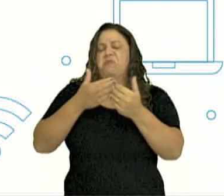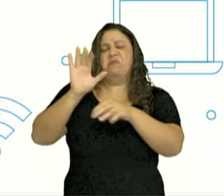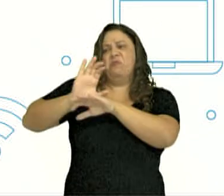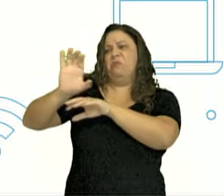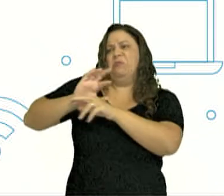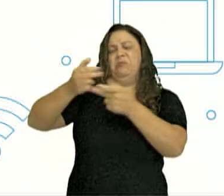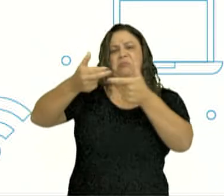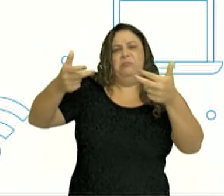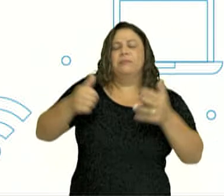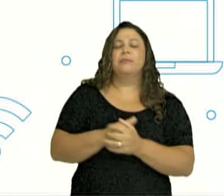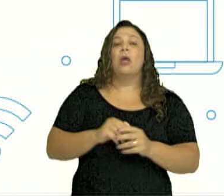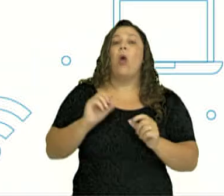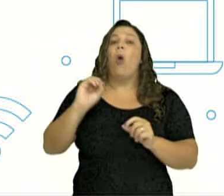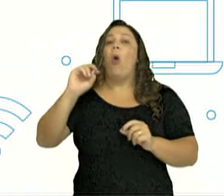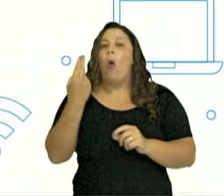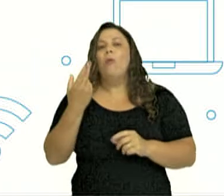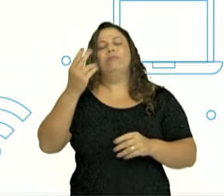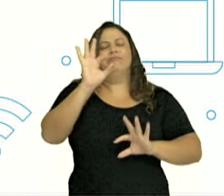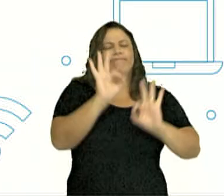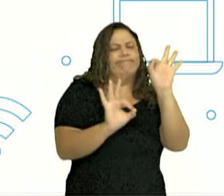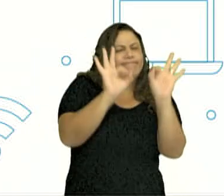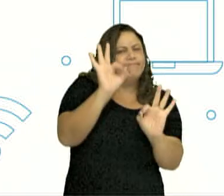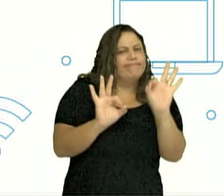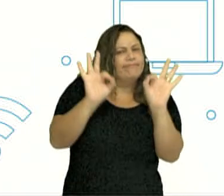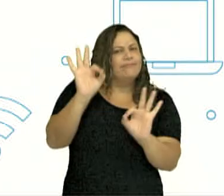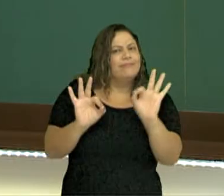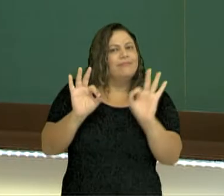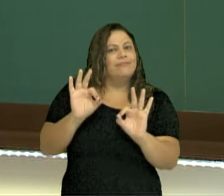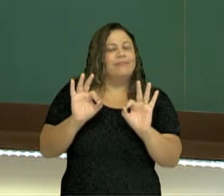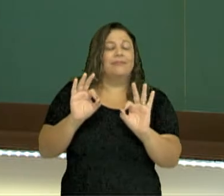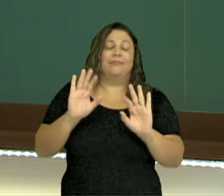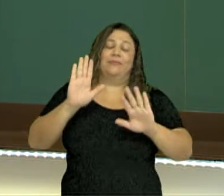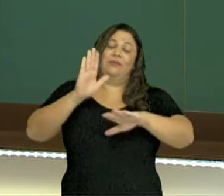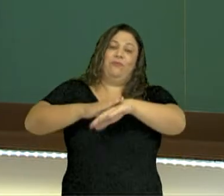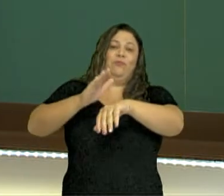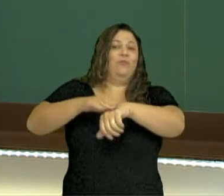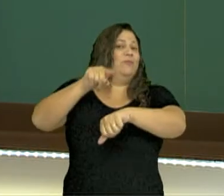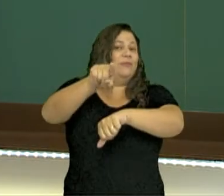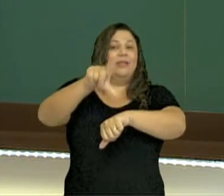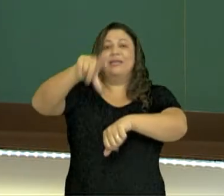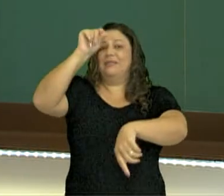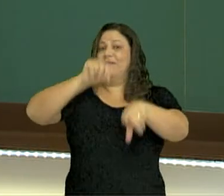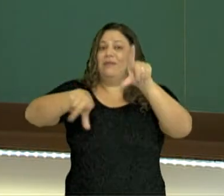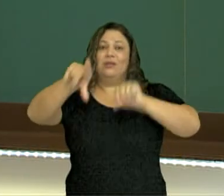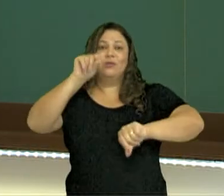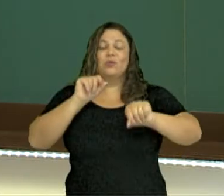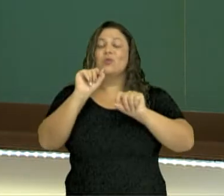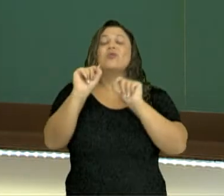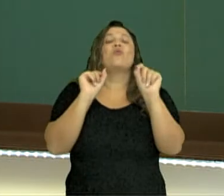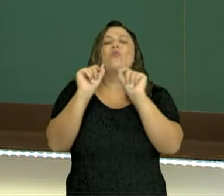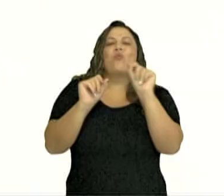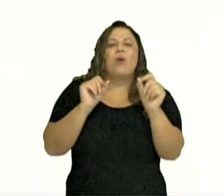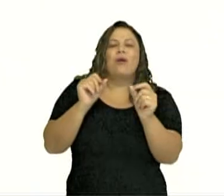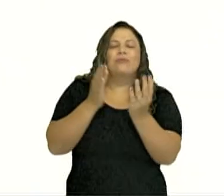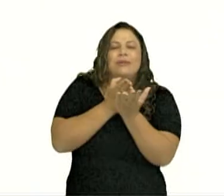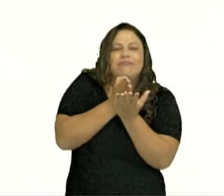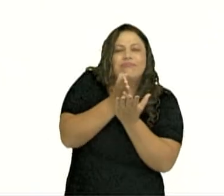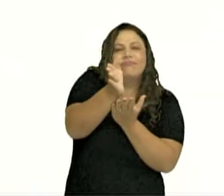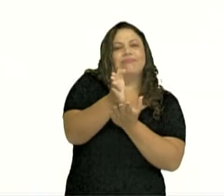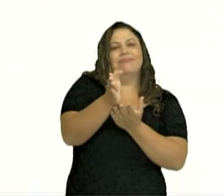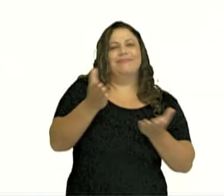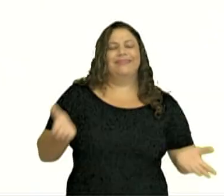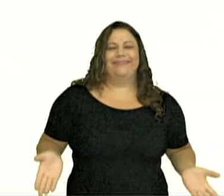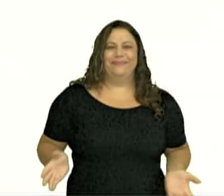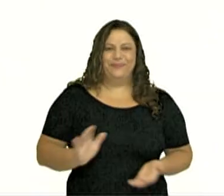um curso de planejamento financeiro. Isso depende de você. Você vai escolher qual que vai ser o caminho que você vai seguir.